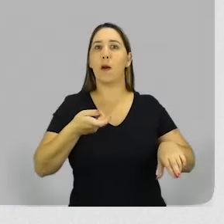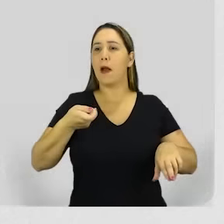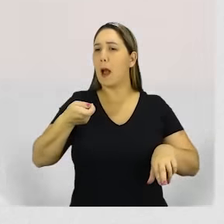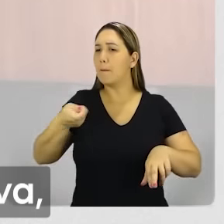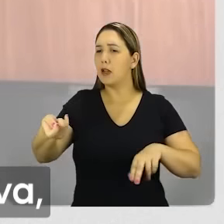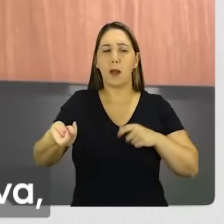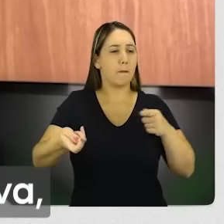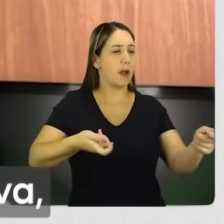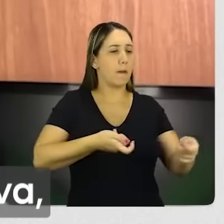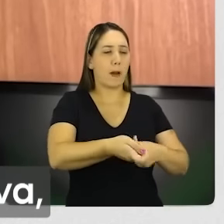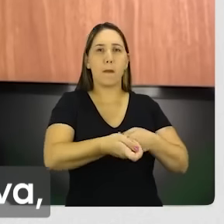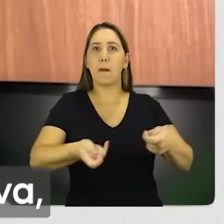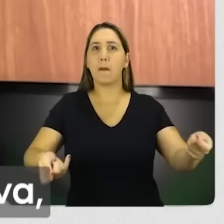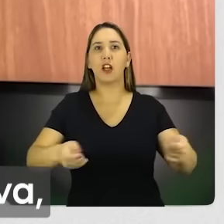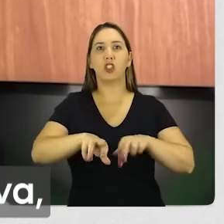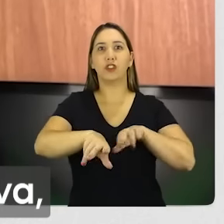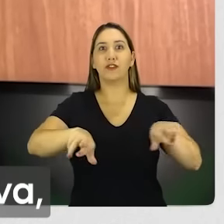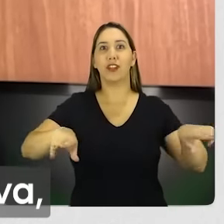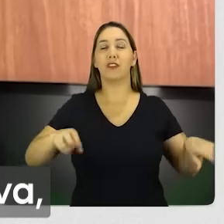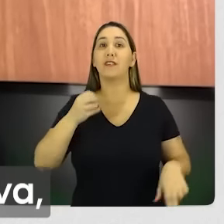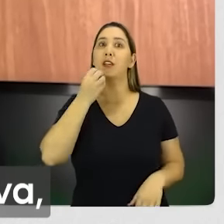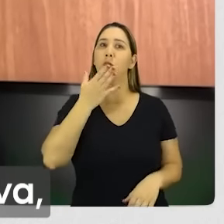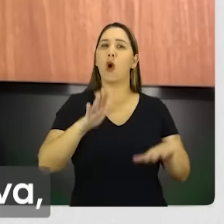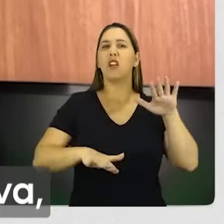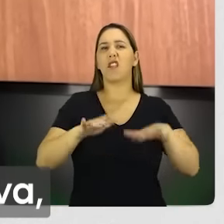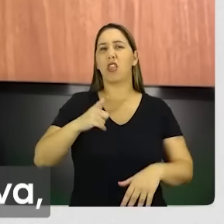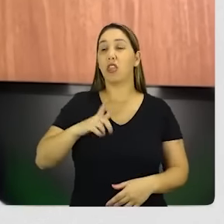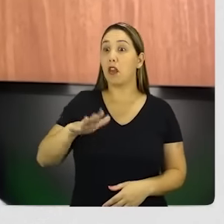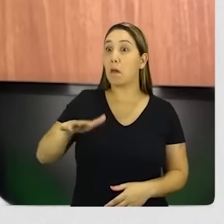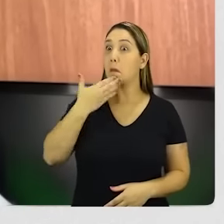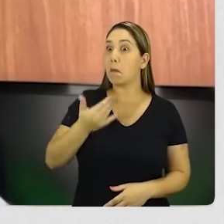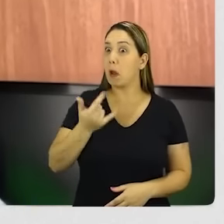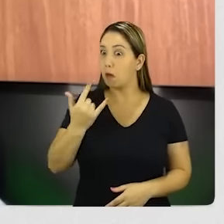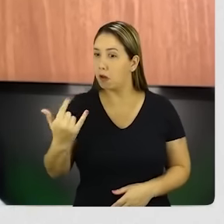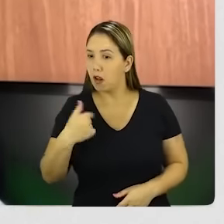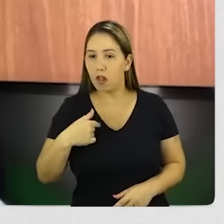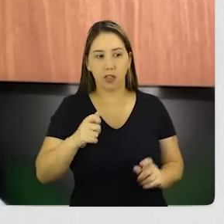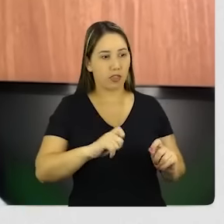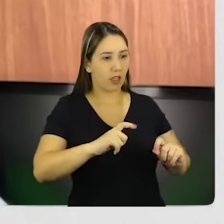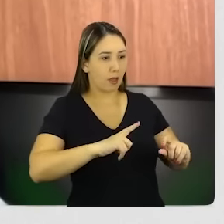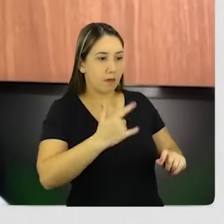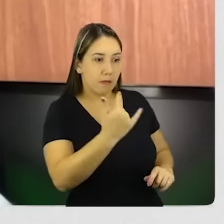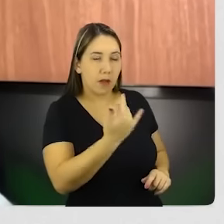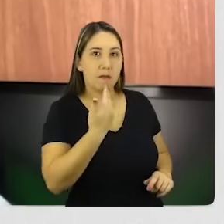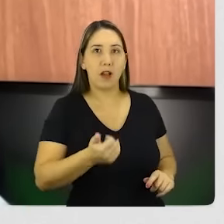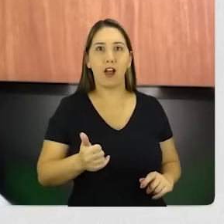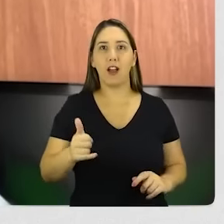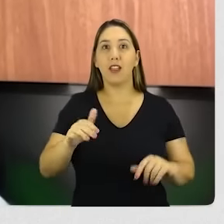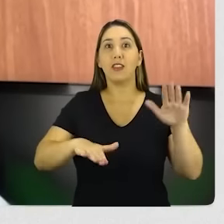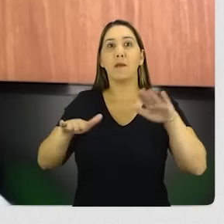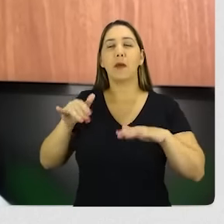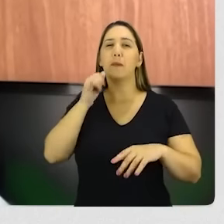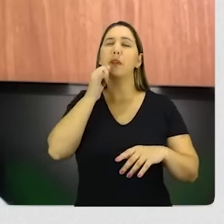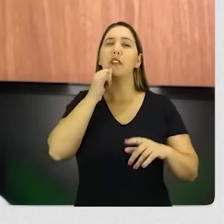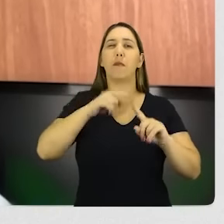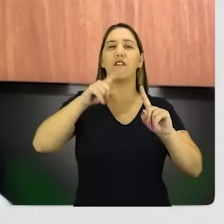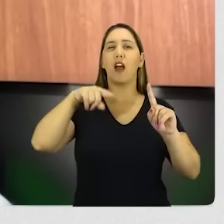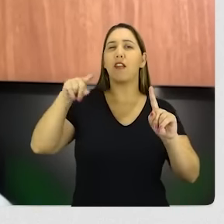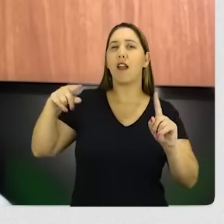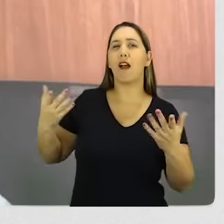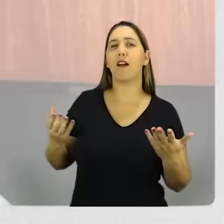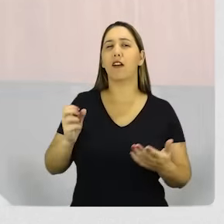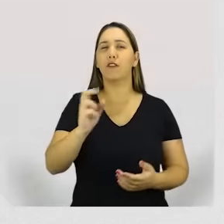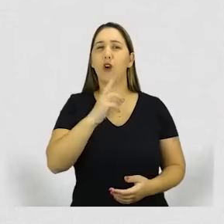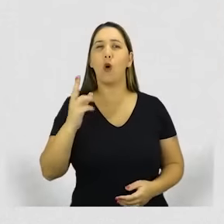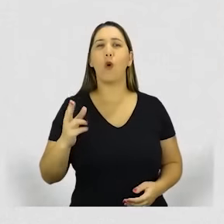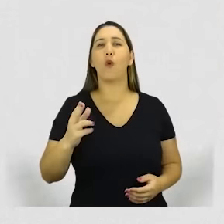aplicações. Vão ter cenários que a renda fixa vai estar mais atrativa e eu vou ter uma exposição maior. Em outros cenários, a renda variável vai